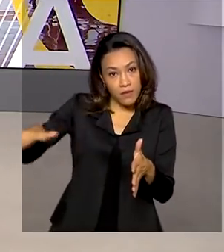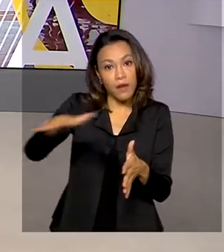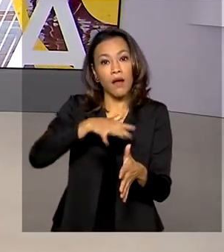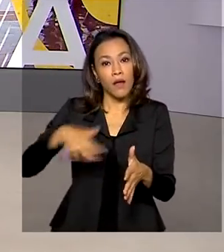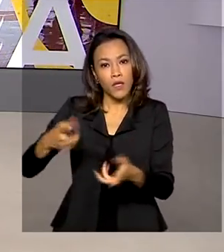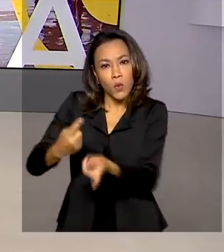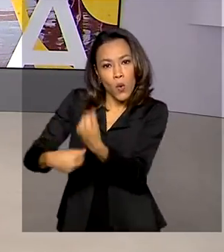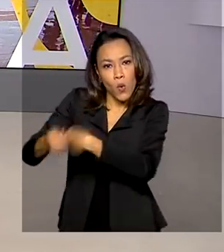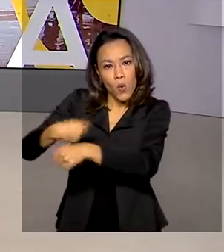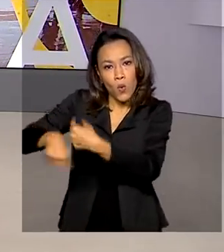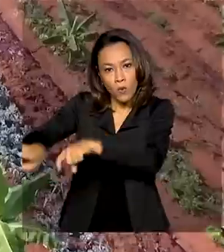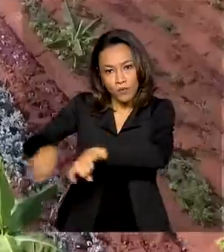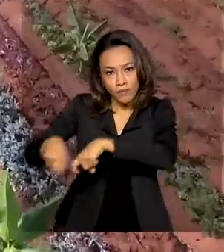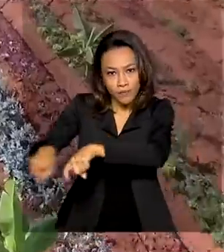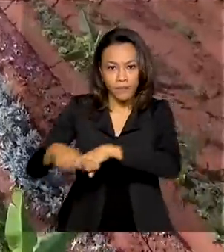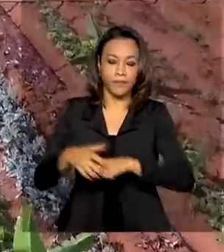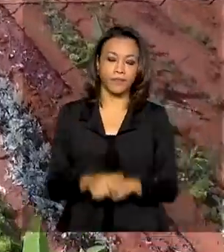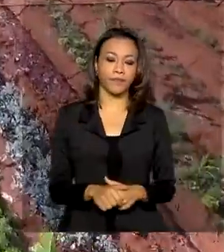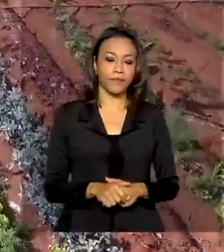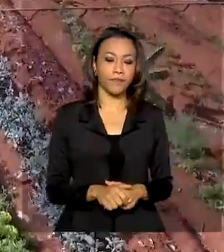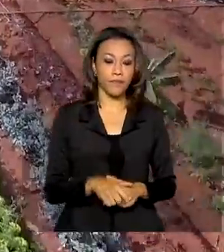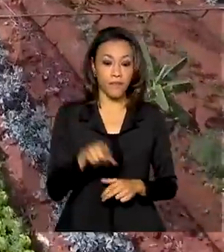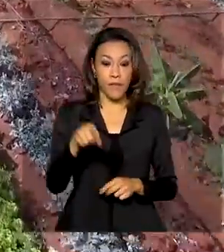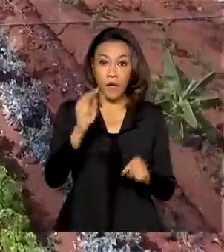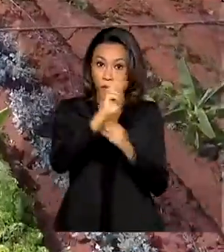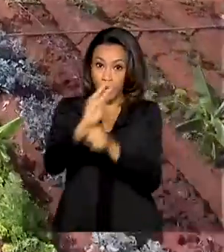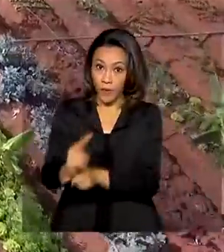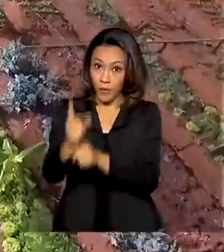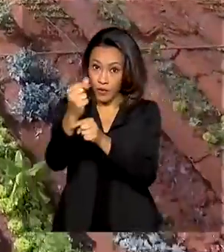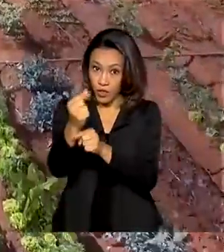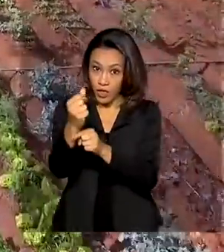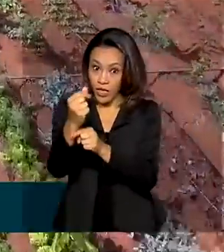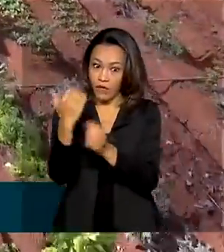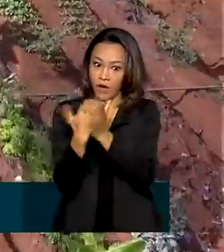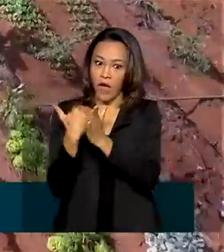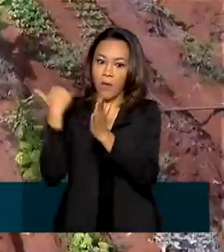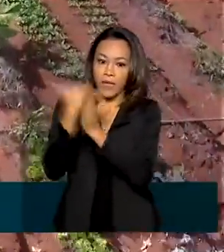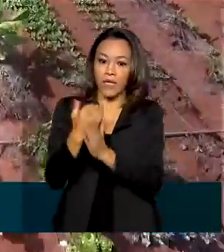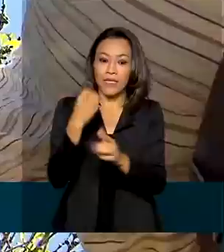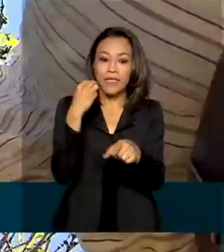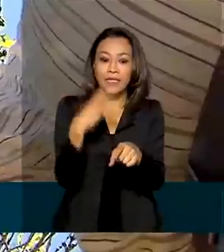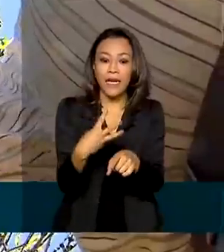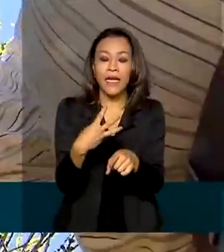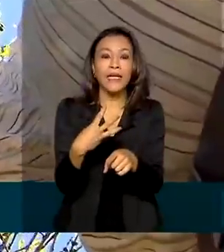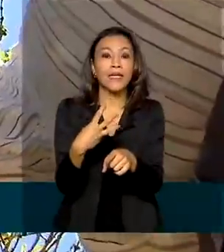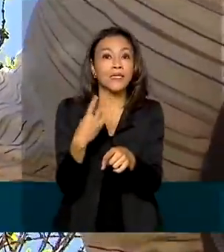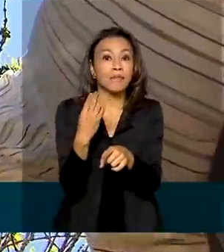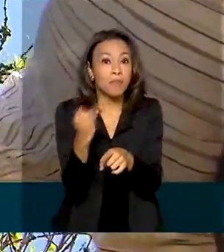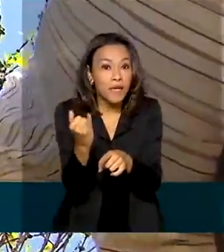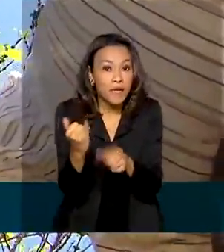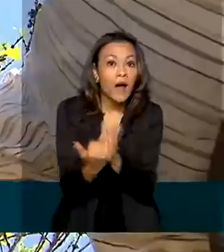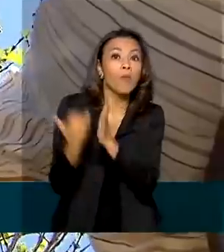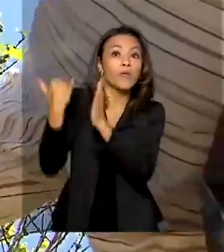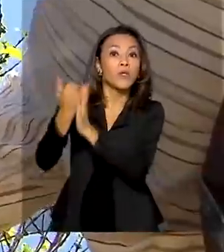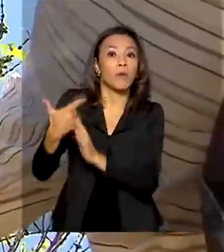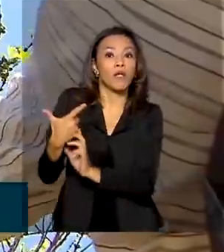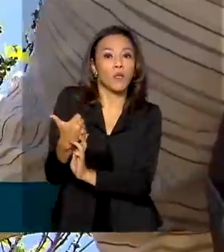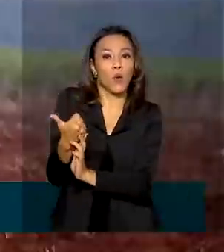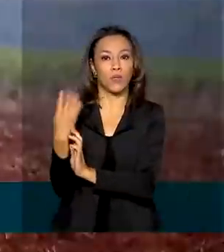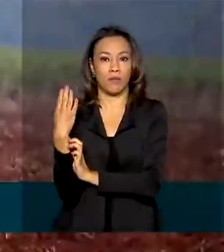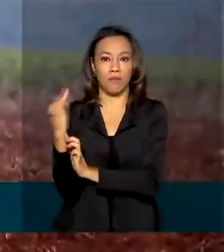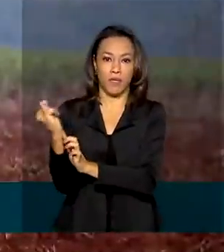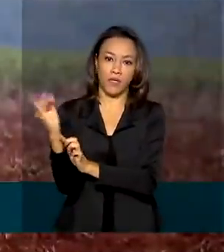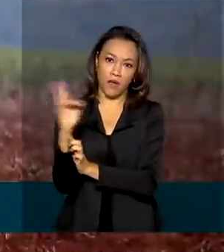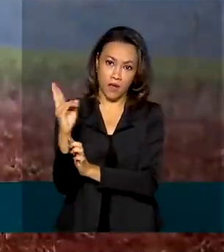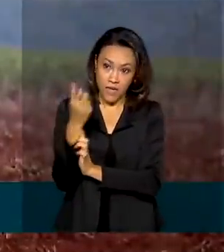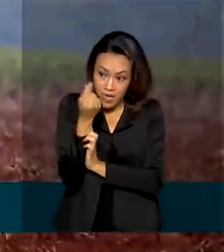agronegócio. O crédito foi ampliado de 3 bilhões para 12 bilhões de reais. Recursos